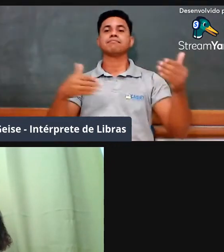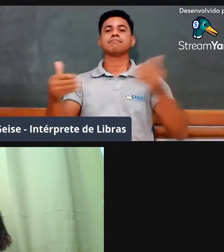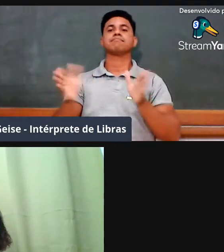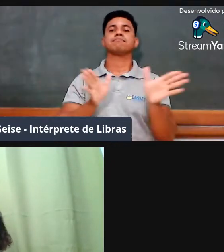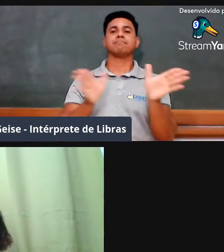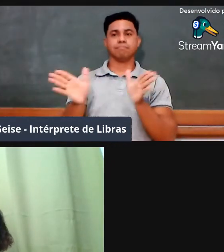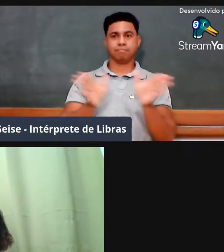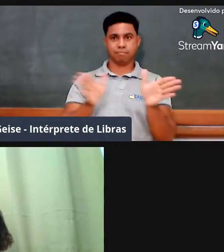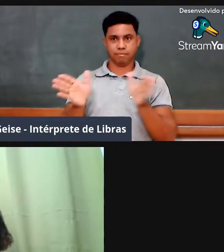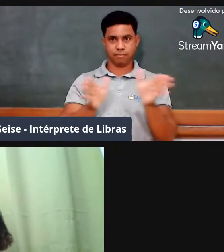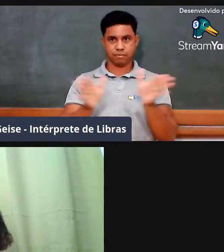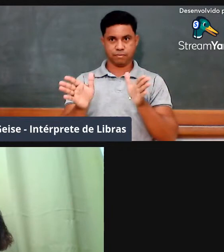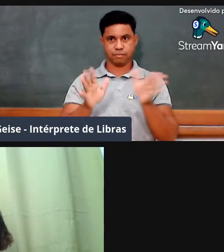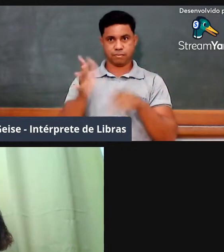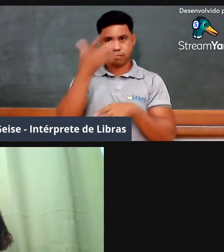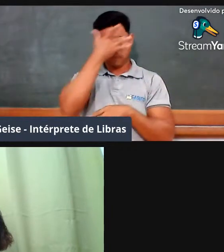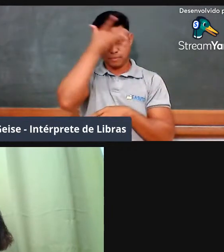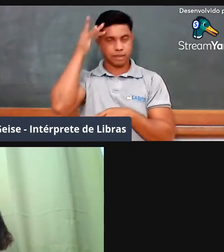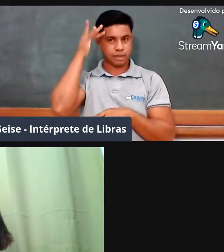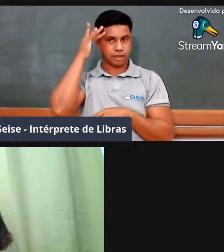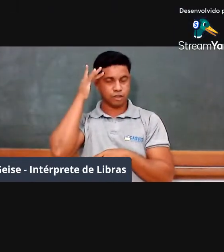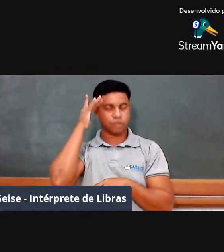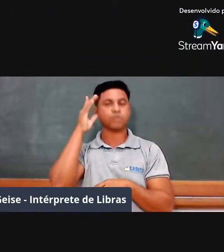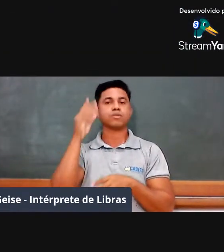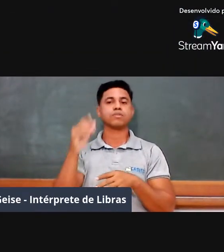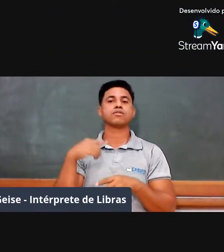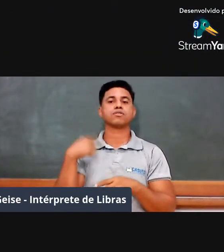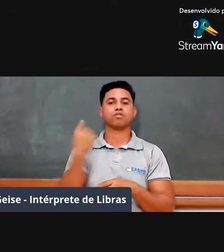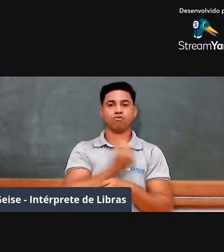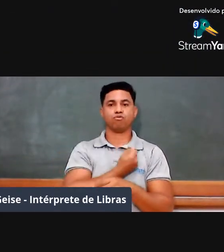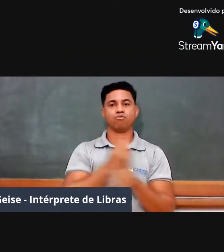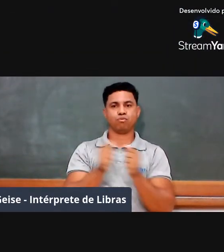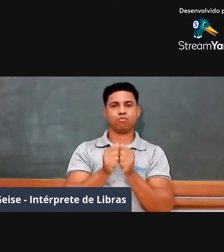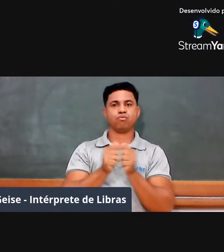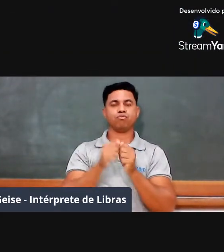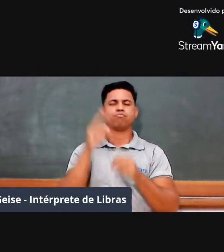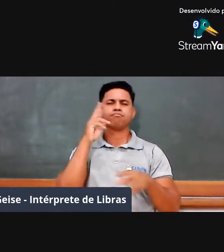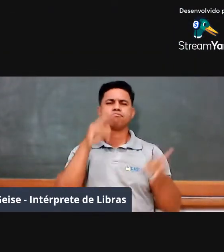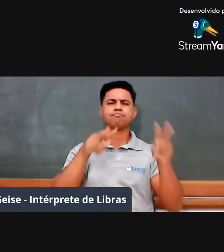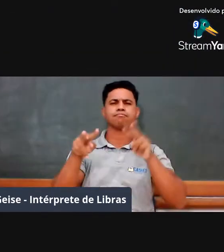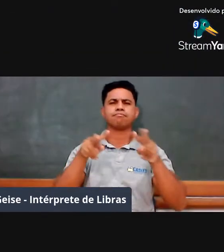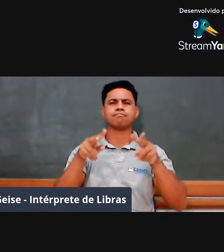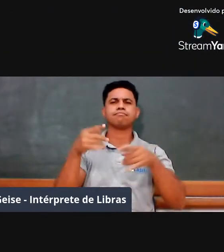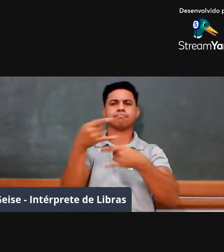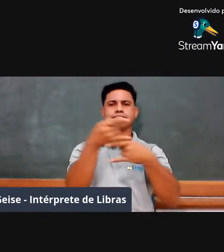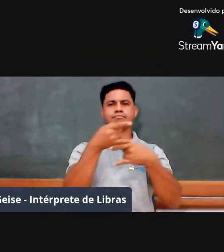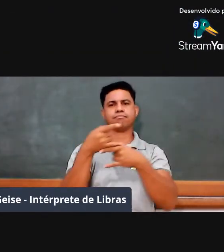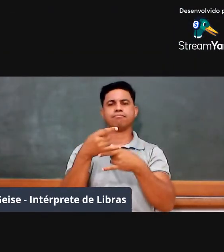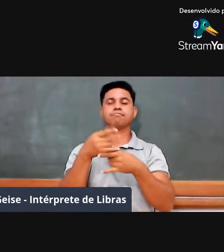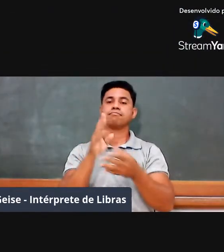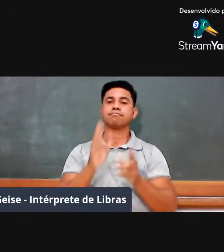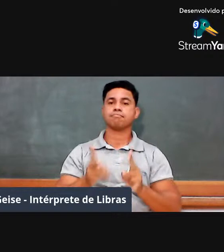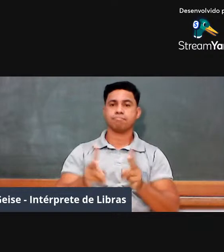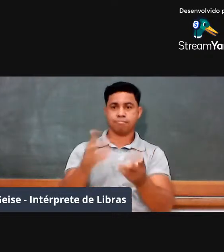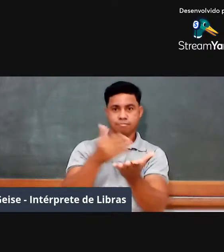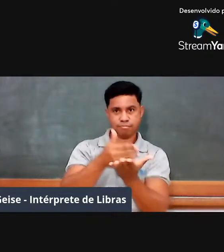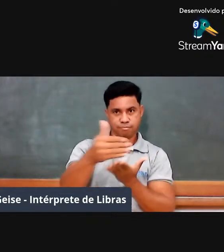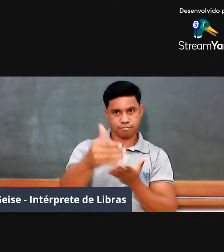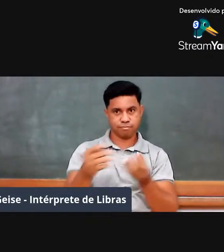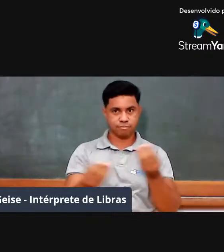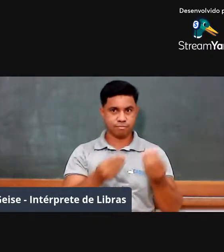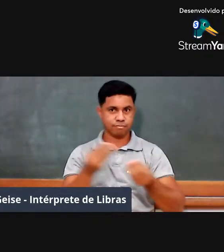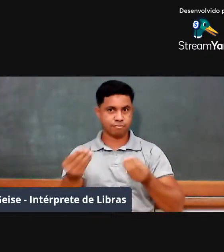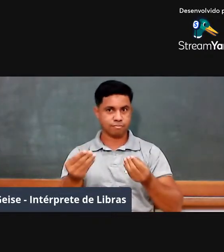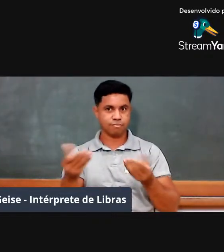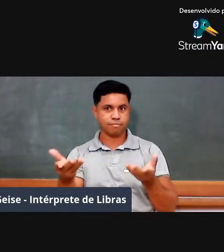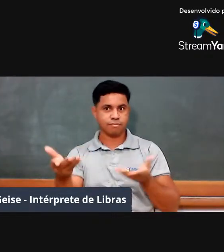pessoas que estão conosco aqui assistindo. Para dar continuidade, nós teremos para mediar